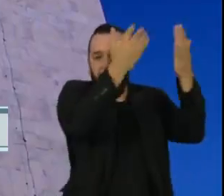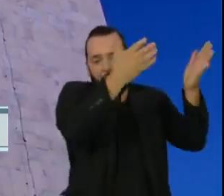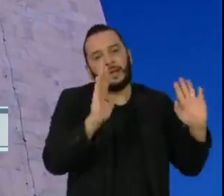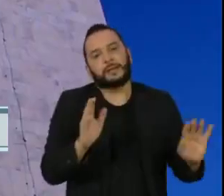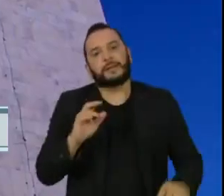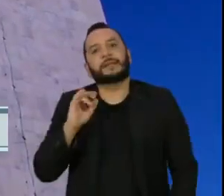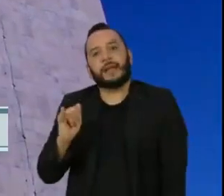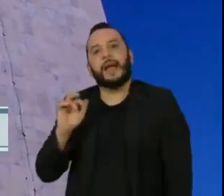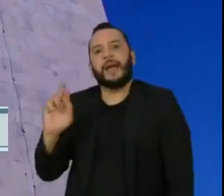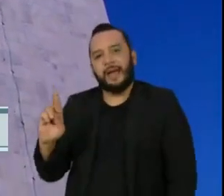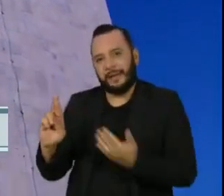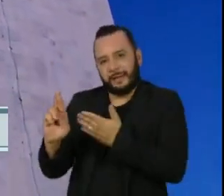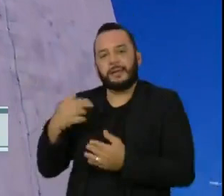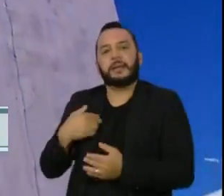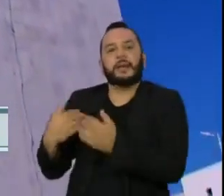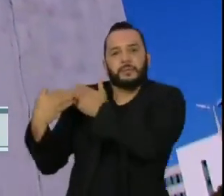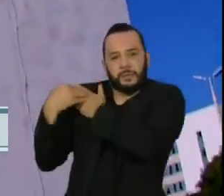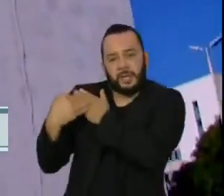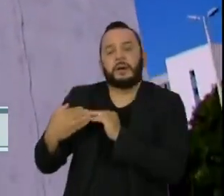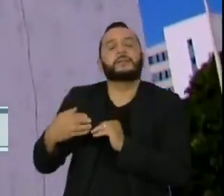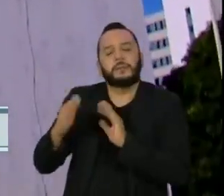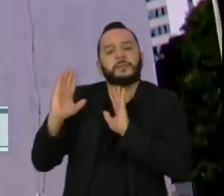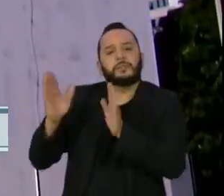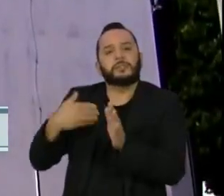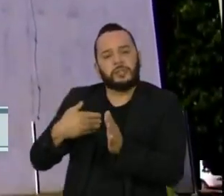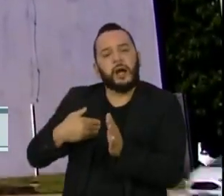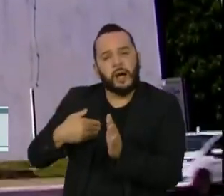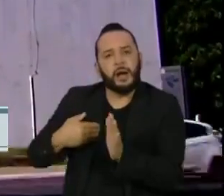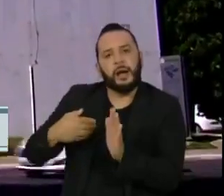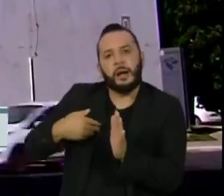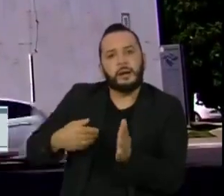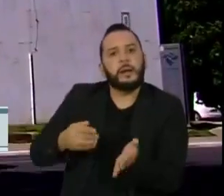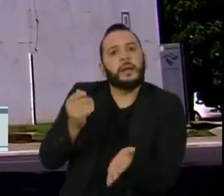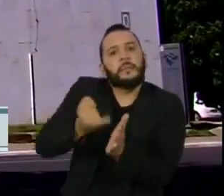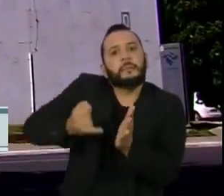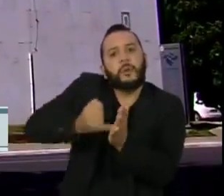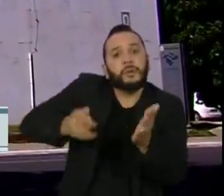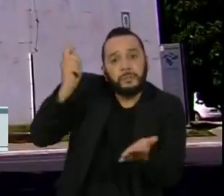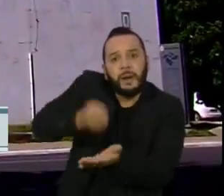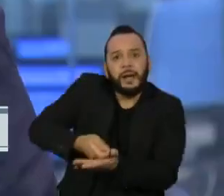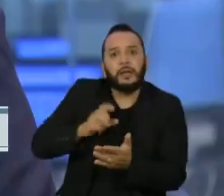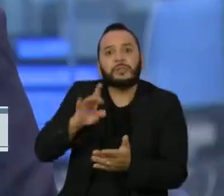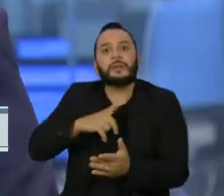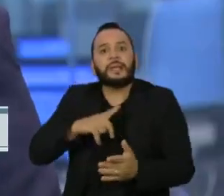responsável por tributar essas pessoas, só possui registro de 5% do total dos investimentos.